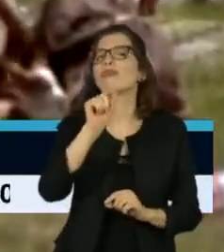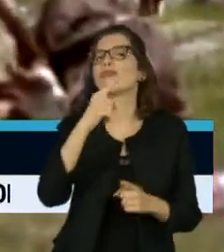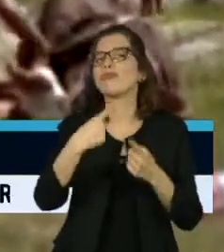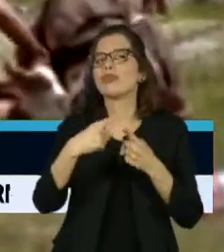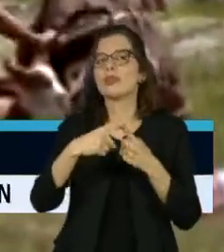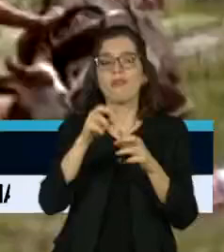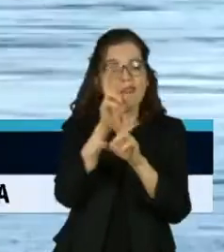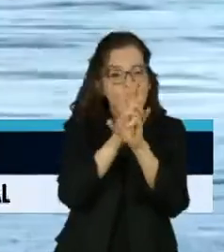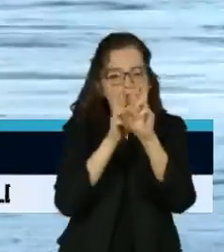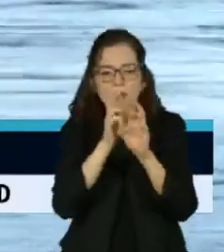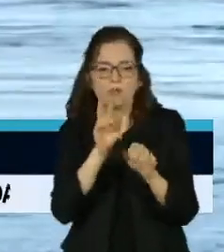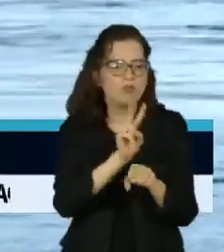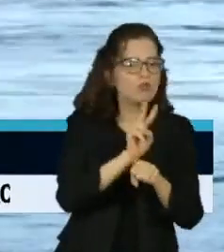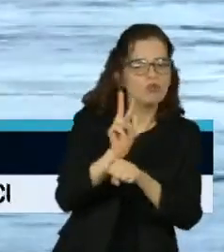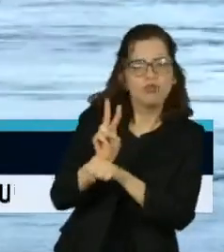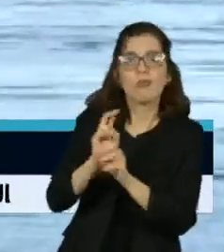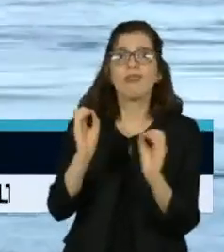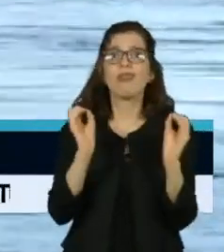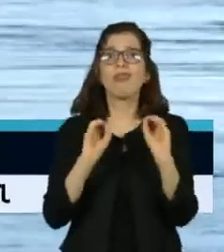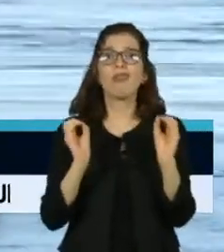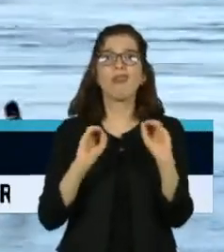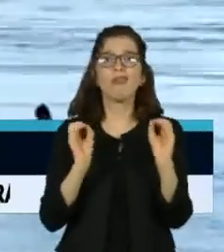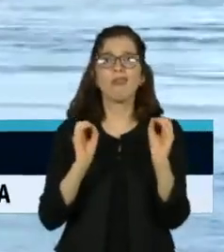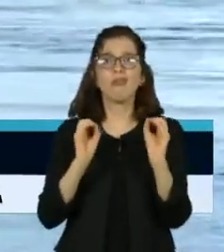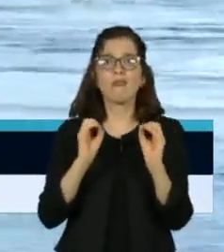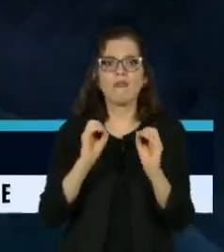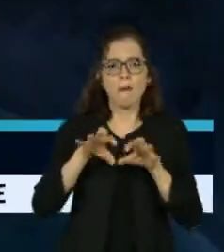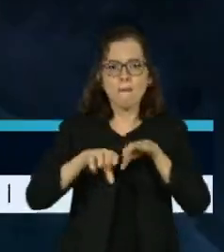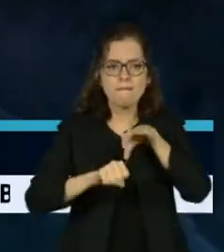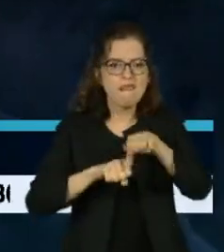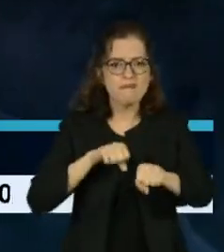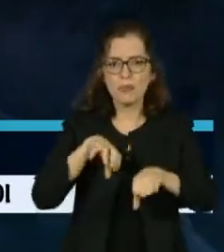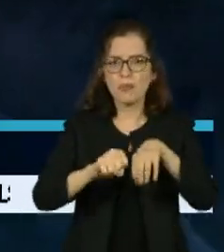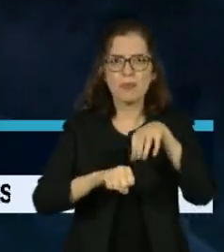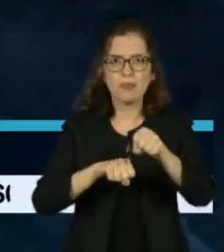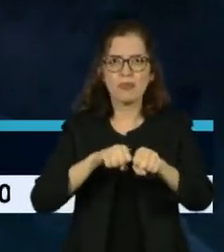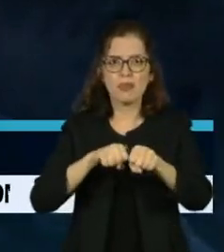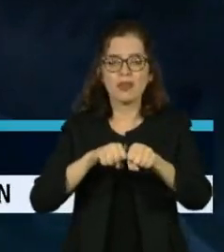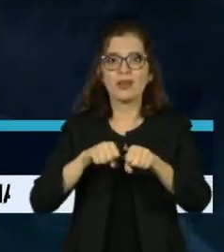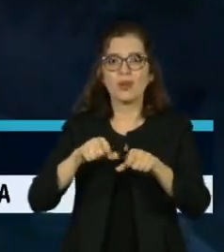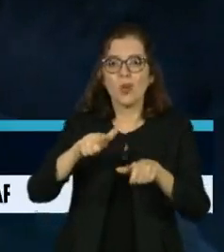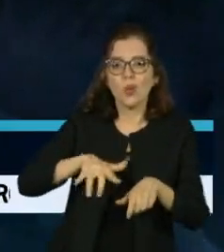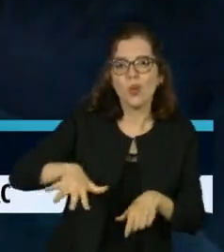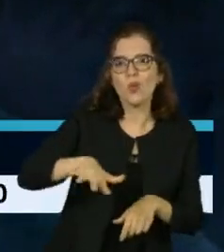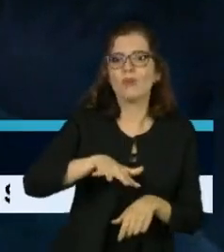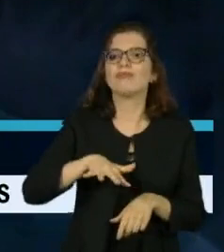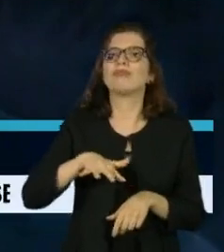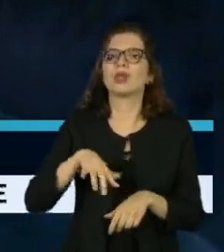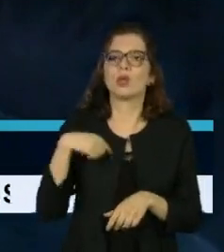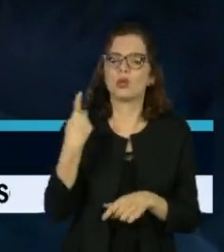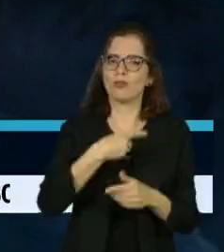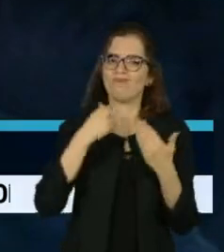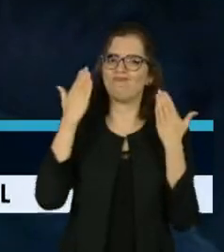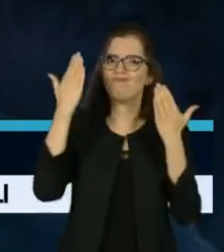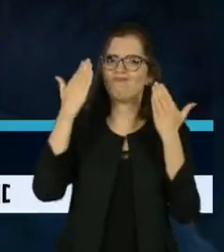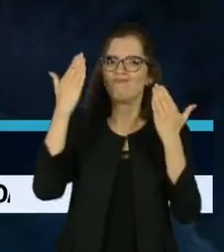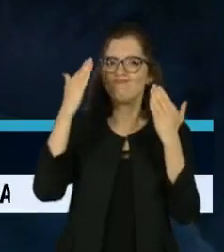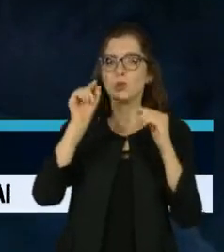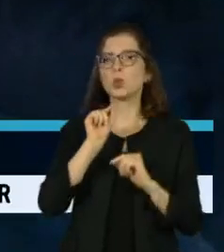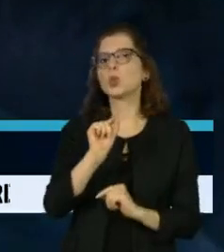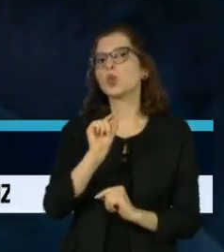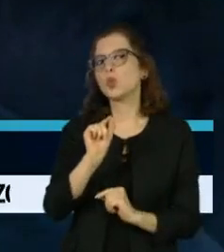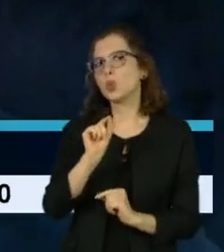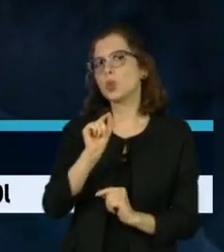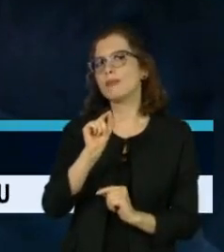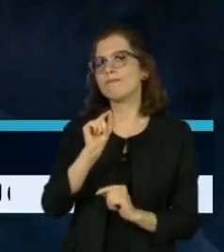mesmos caminhos entre os rios usados pelos indígenas. Nós desconfiamos que ou a